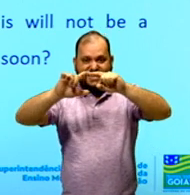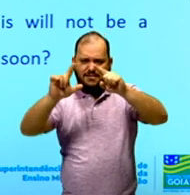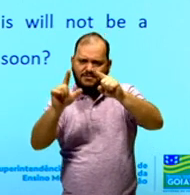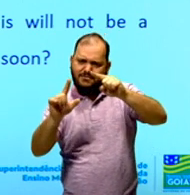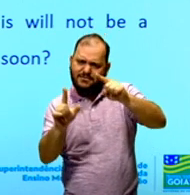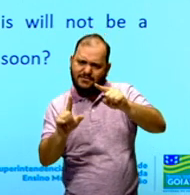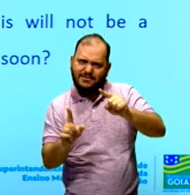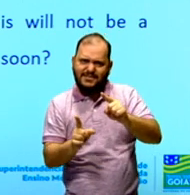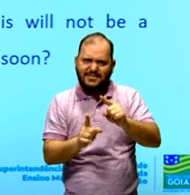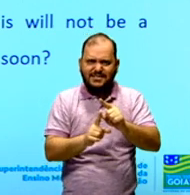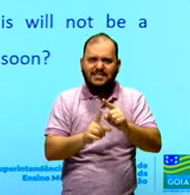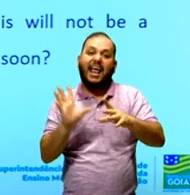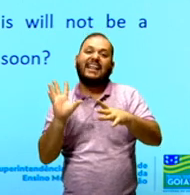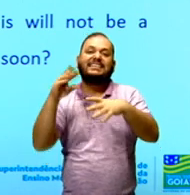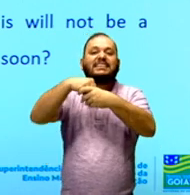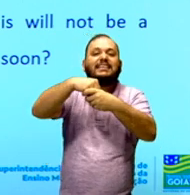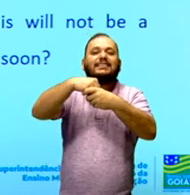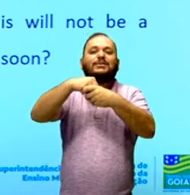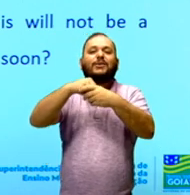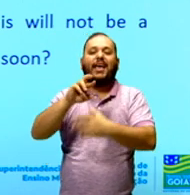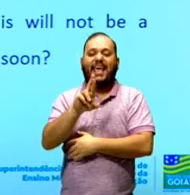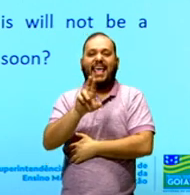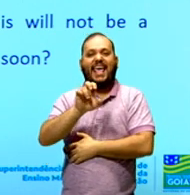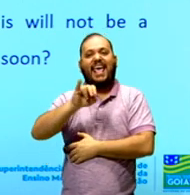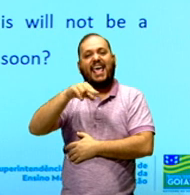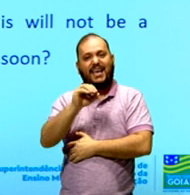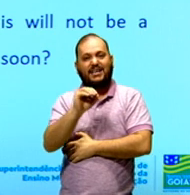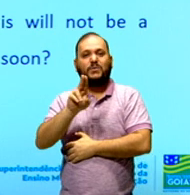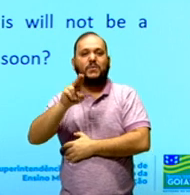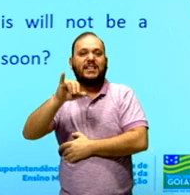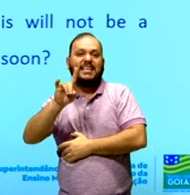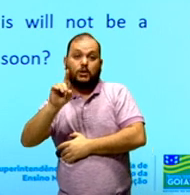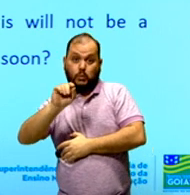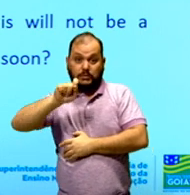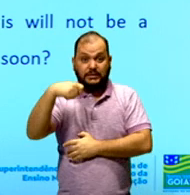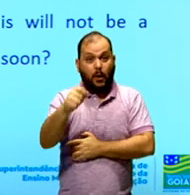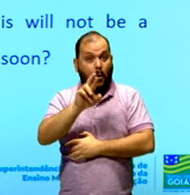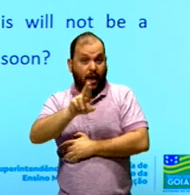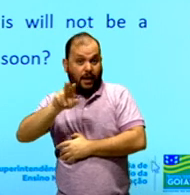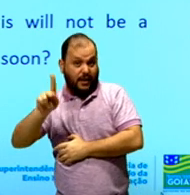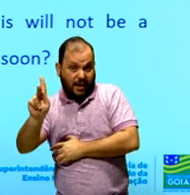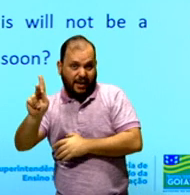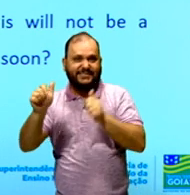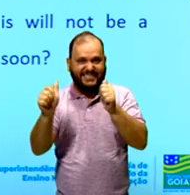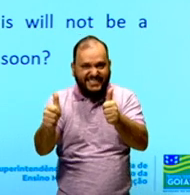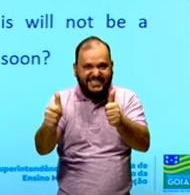nós falamos de Prime Minister Boris Johnson, do Primeiro Ministro Boris Johnson, nós estamos falando